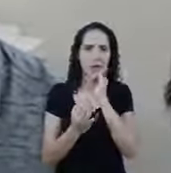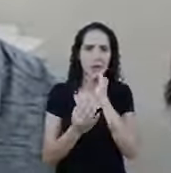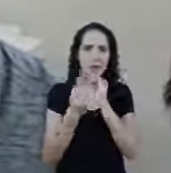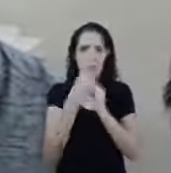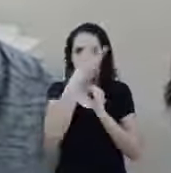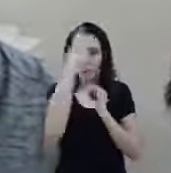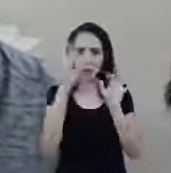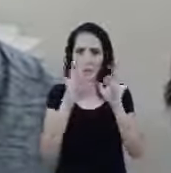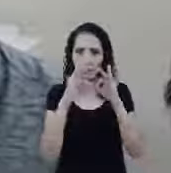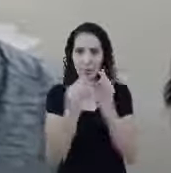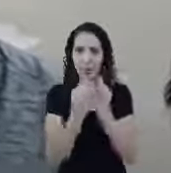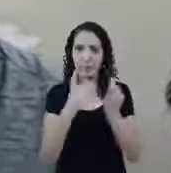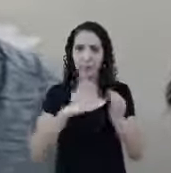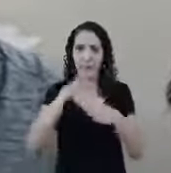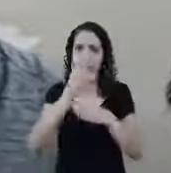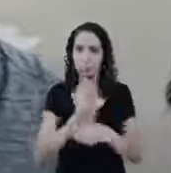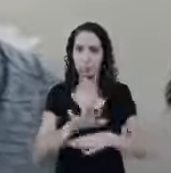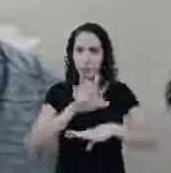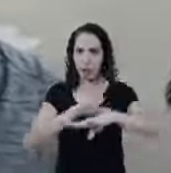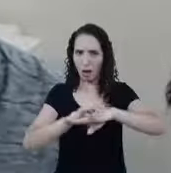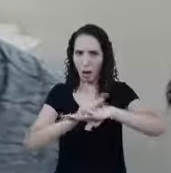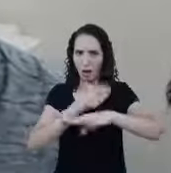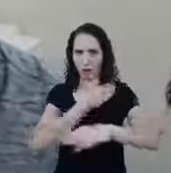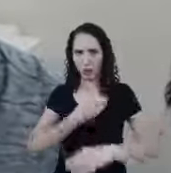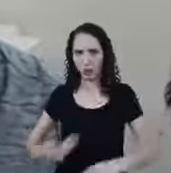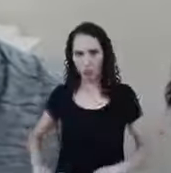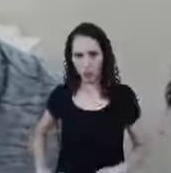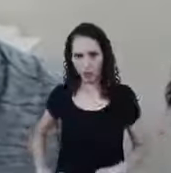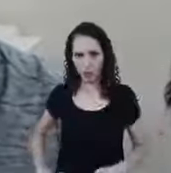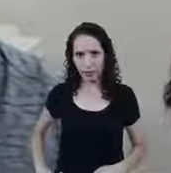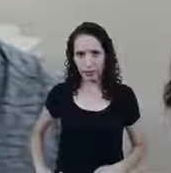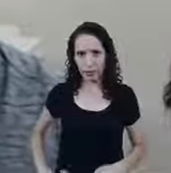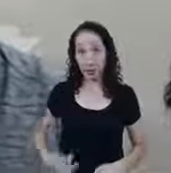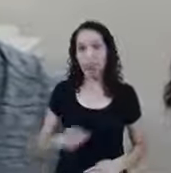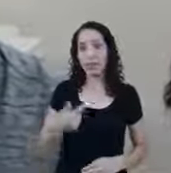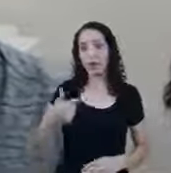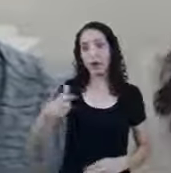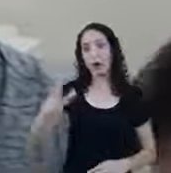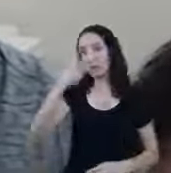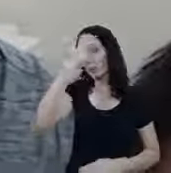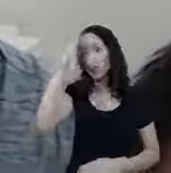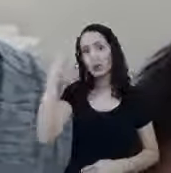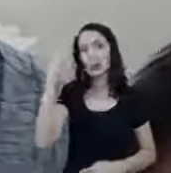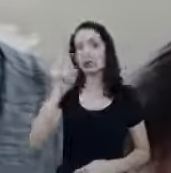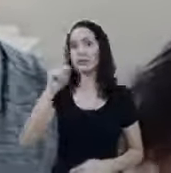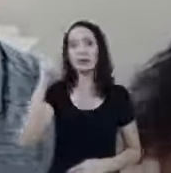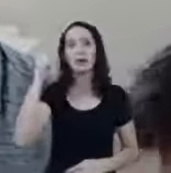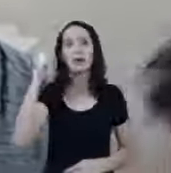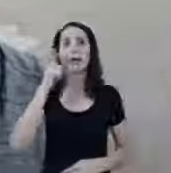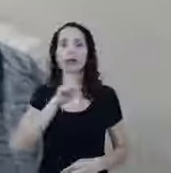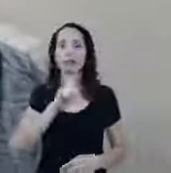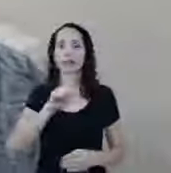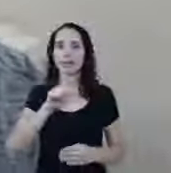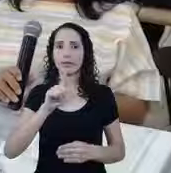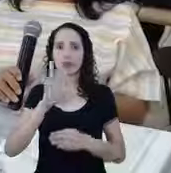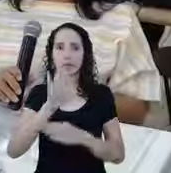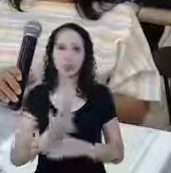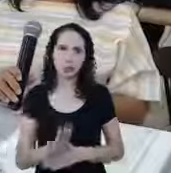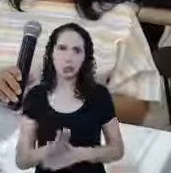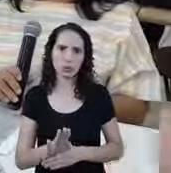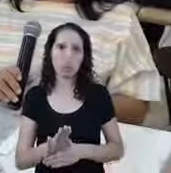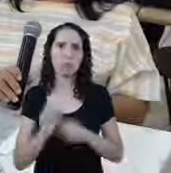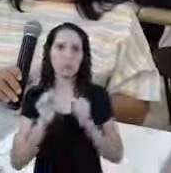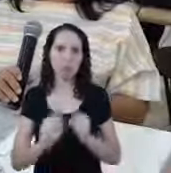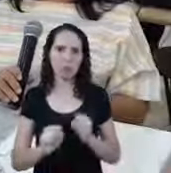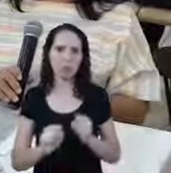algum auxílio Doença do governo E o solicitante Do auxílio Emergencial Não recebe benefício Pode ser recusado? A gente não pode Prever